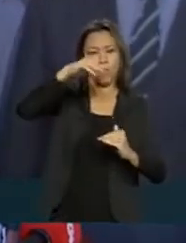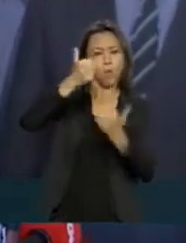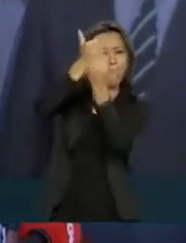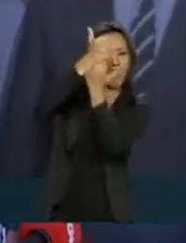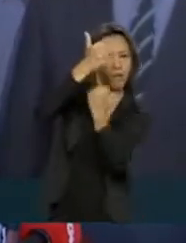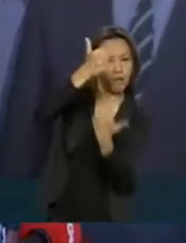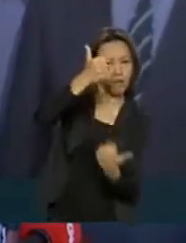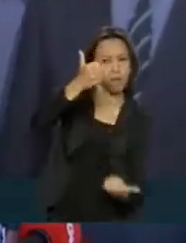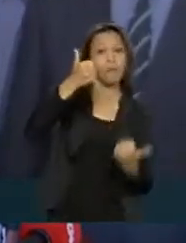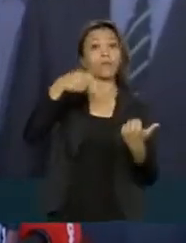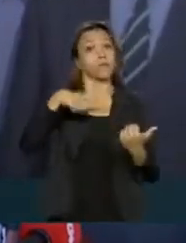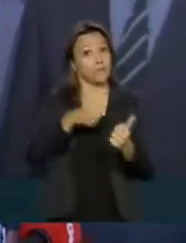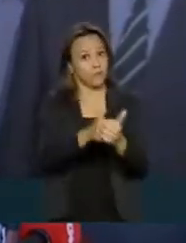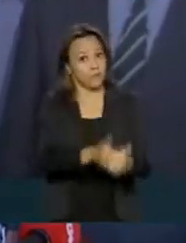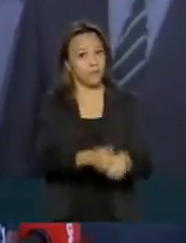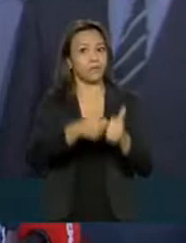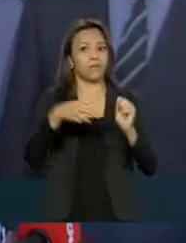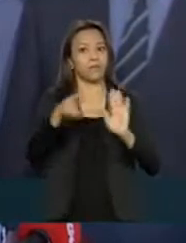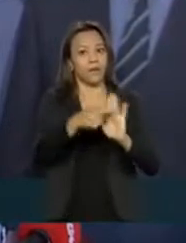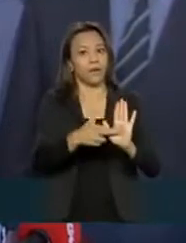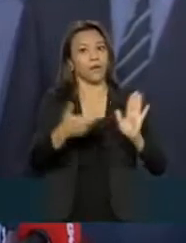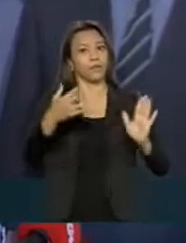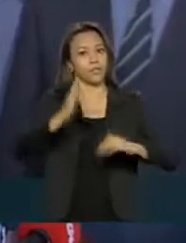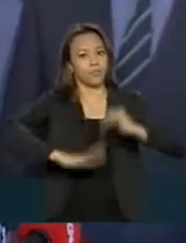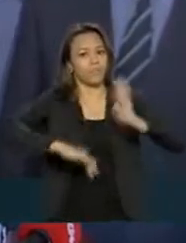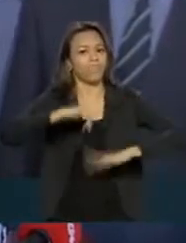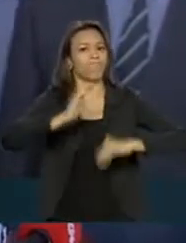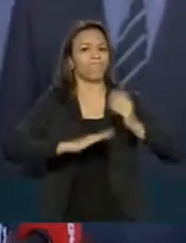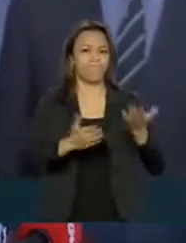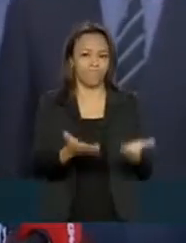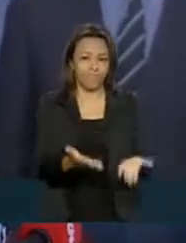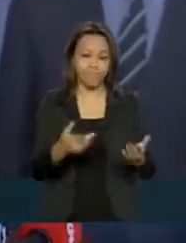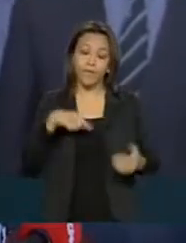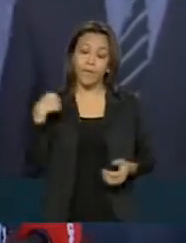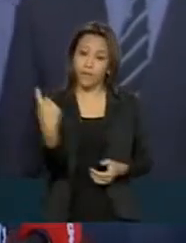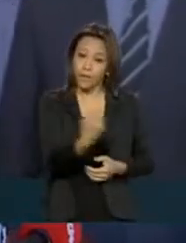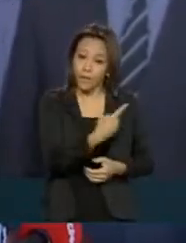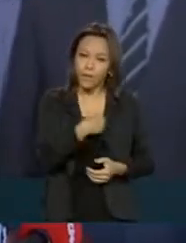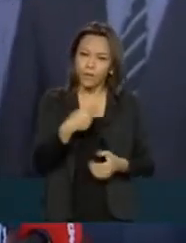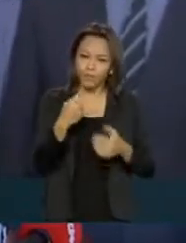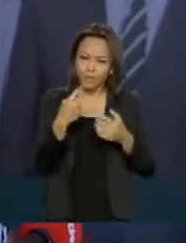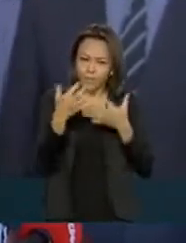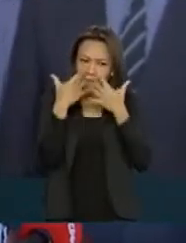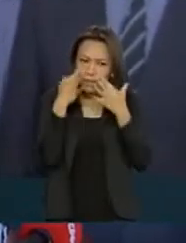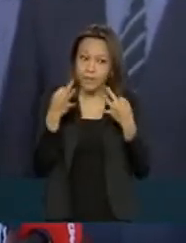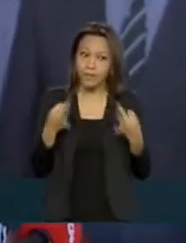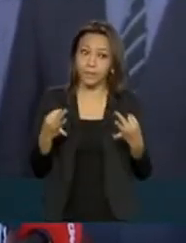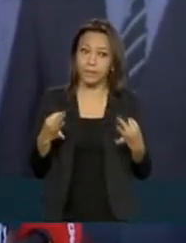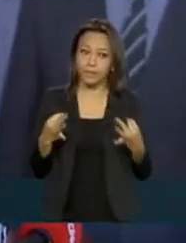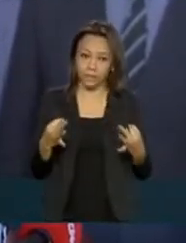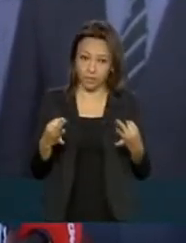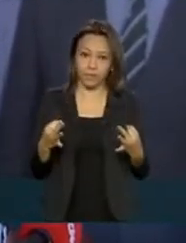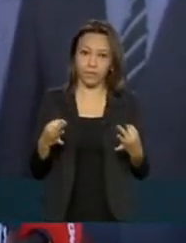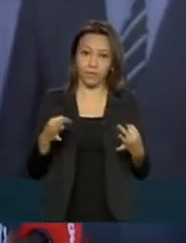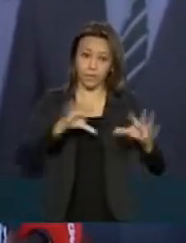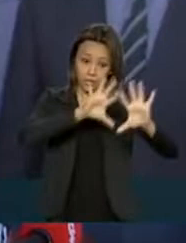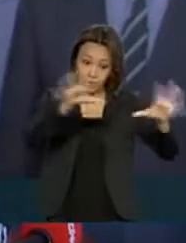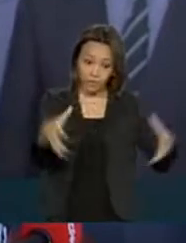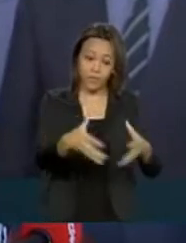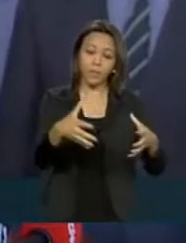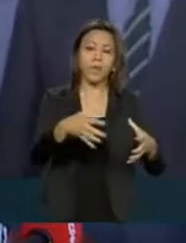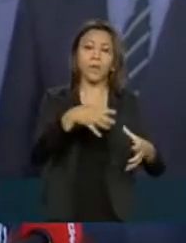com os olhos na população brasileira a curto prazo, mas toda